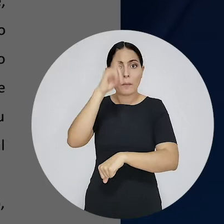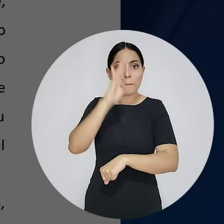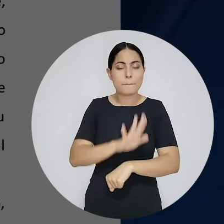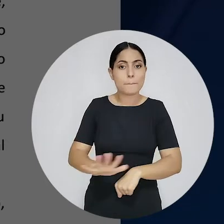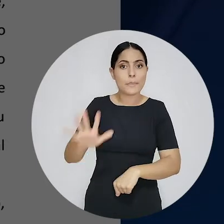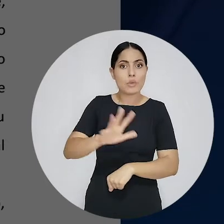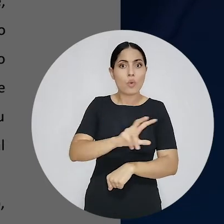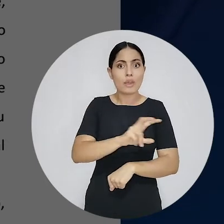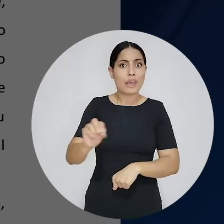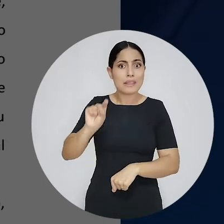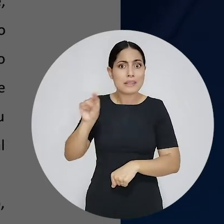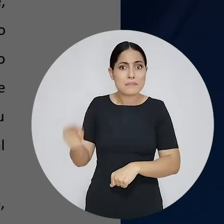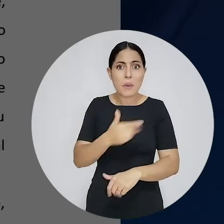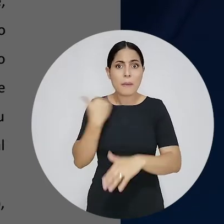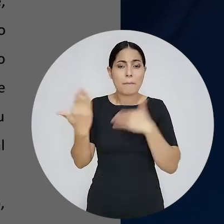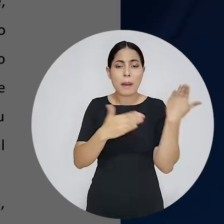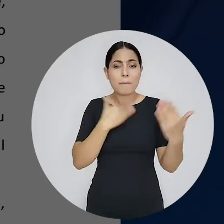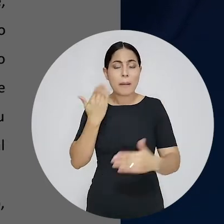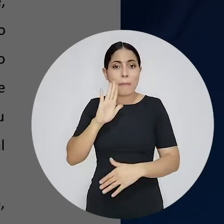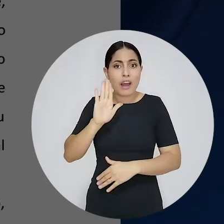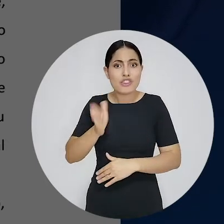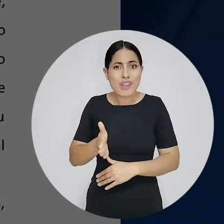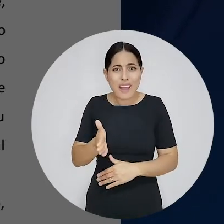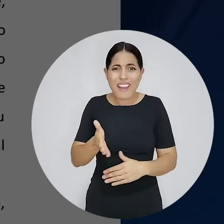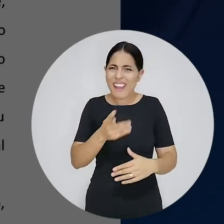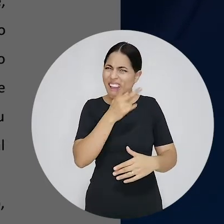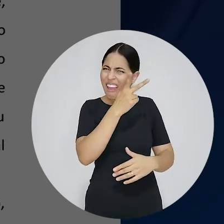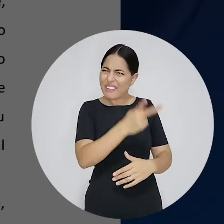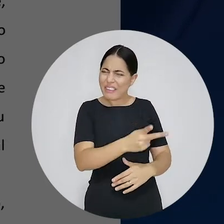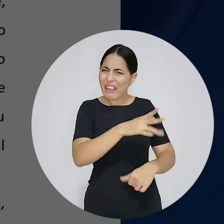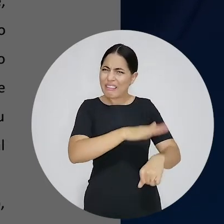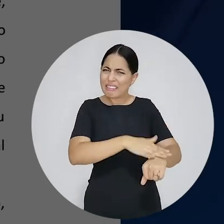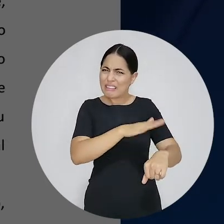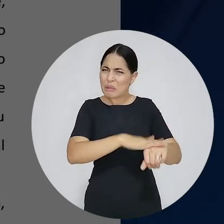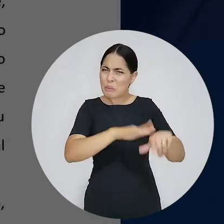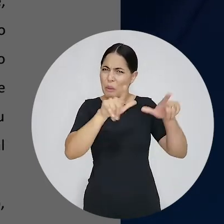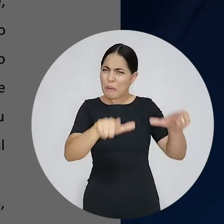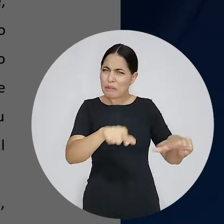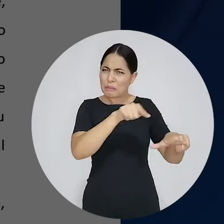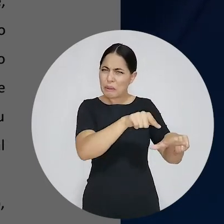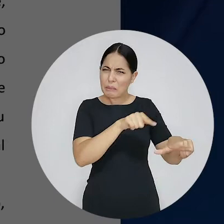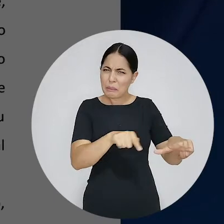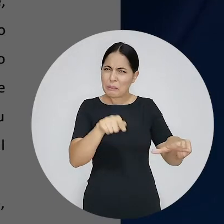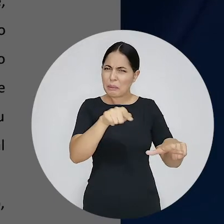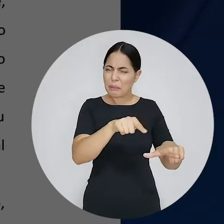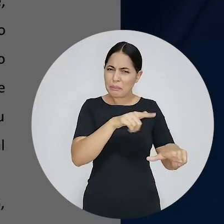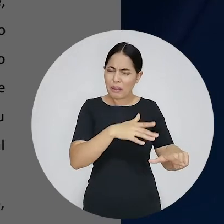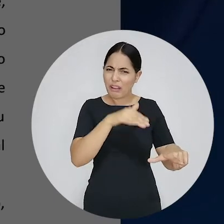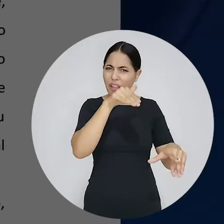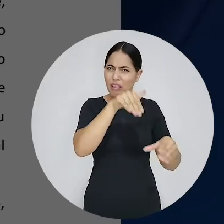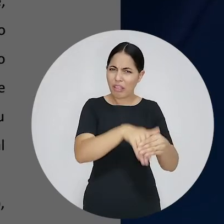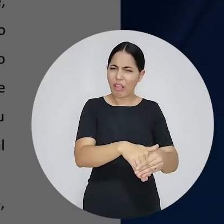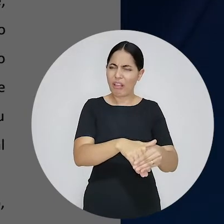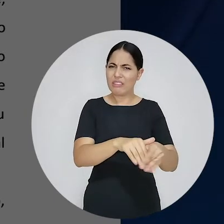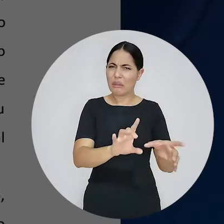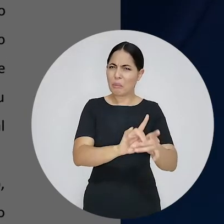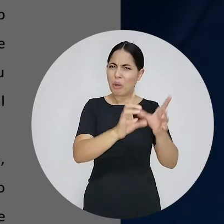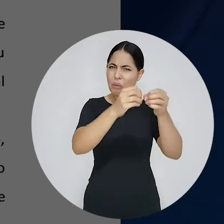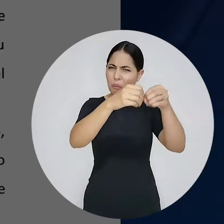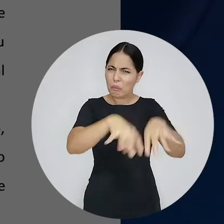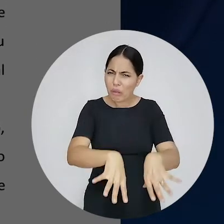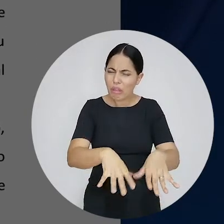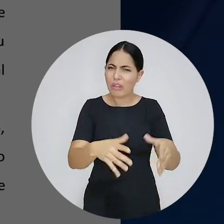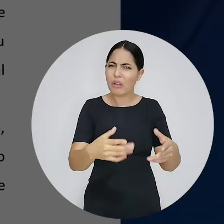já enfrentada pelo país, perca-se tanto tempo e energia em tentar demolir o edifício democrático.